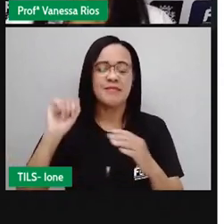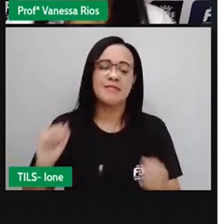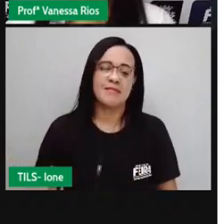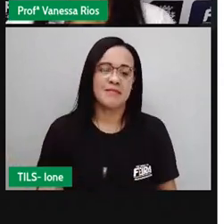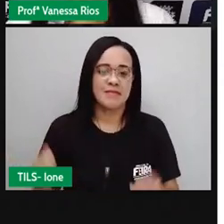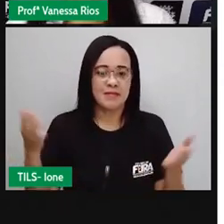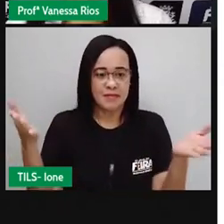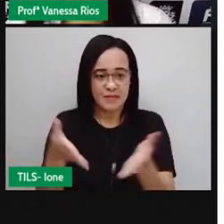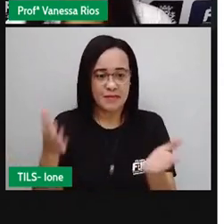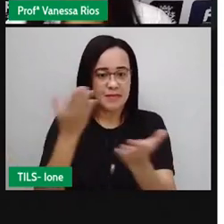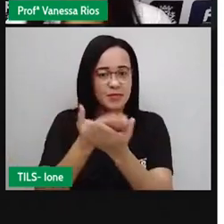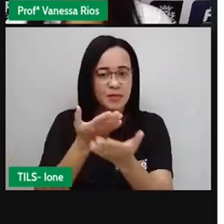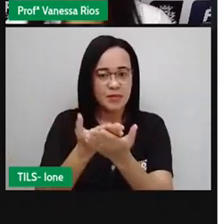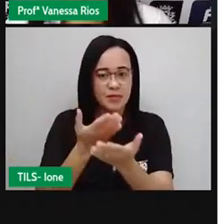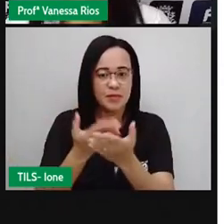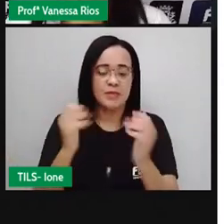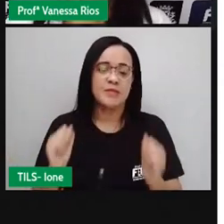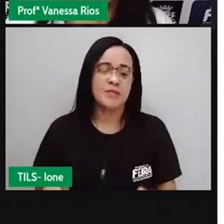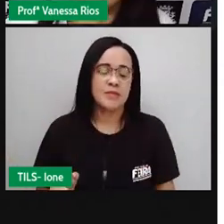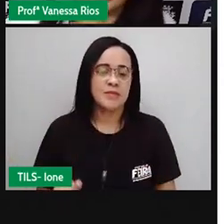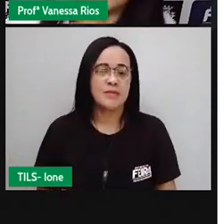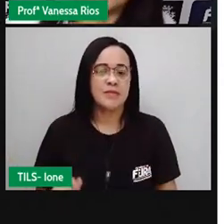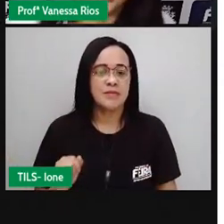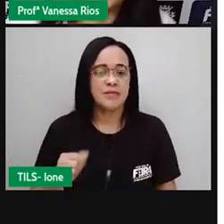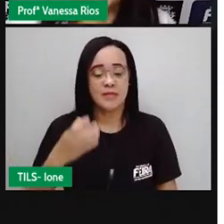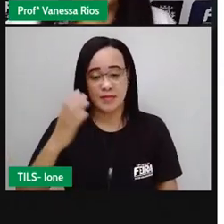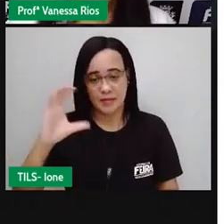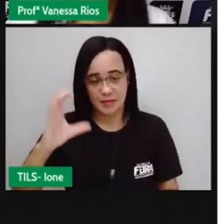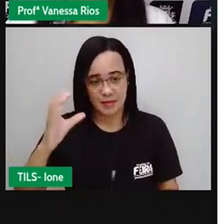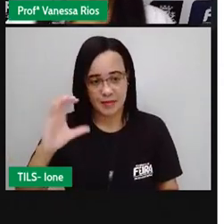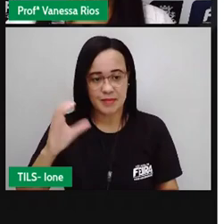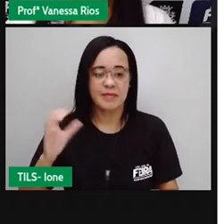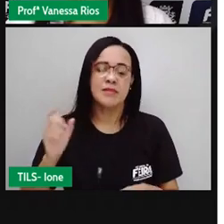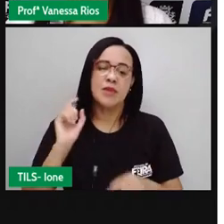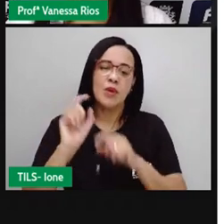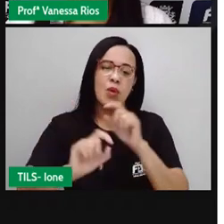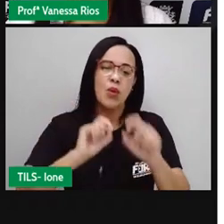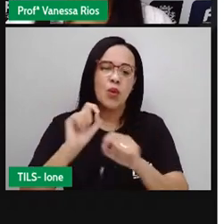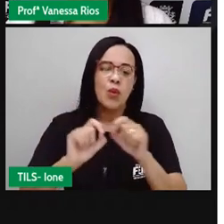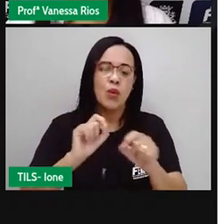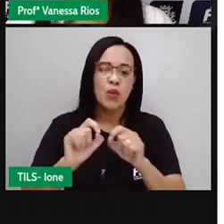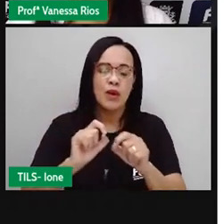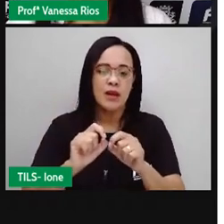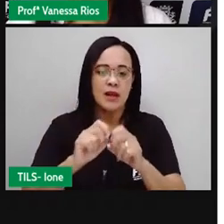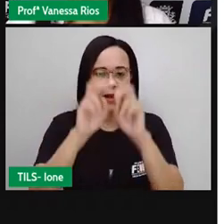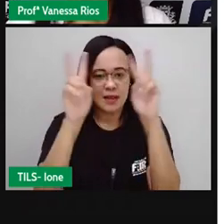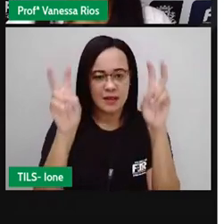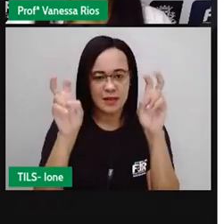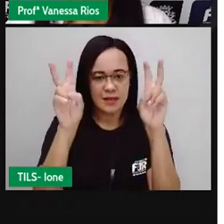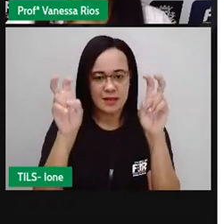E nessa aula aí de matemática e ciências naturais, nós vamos estudar sobre